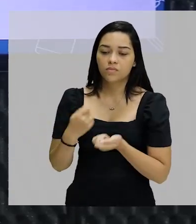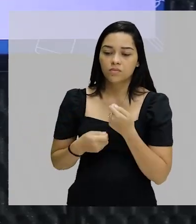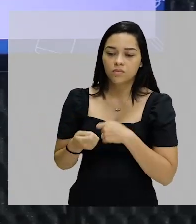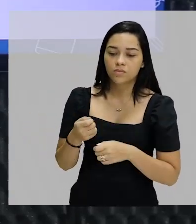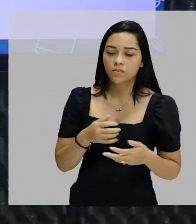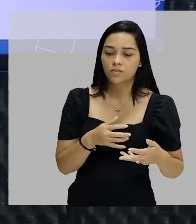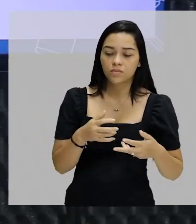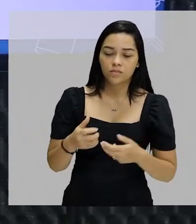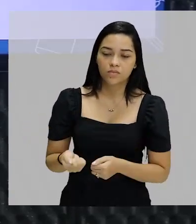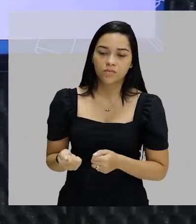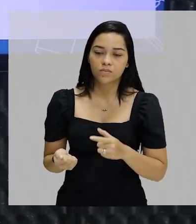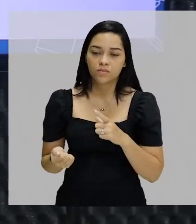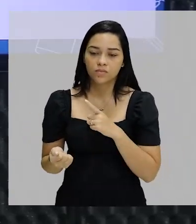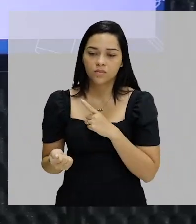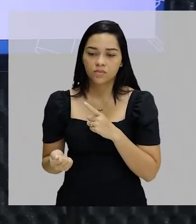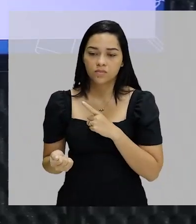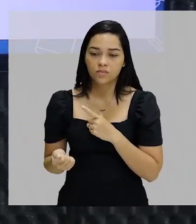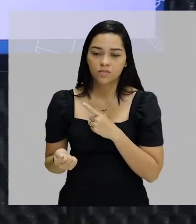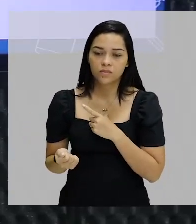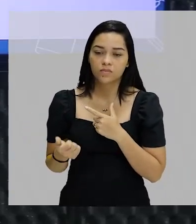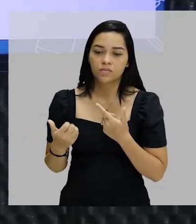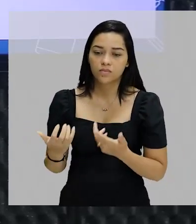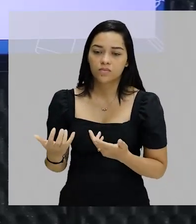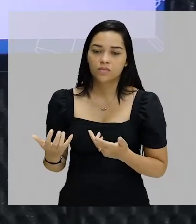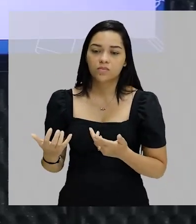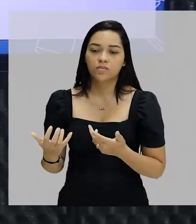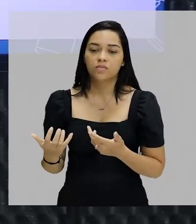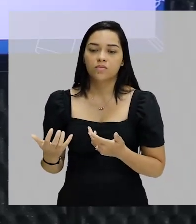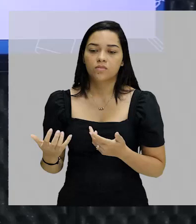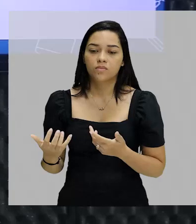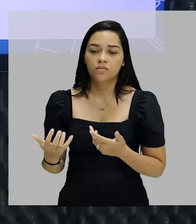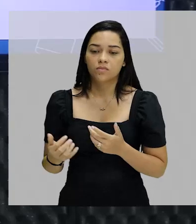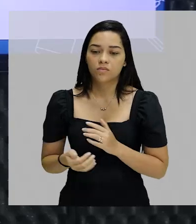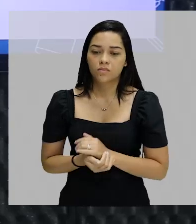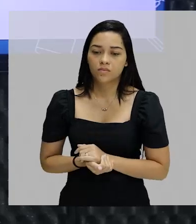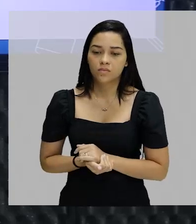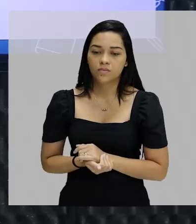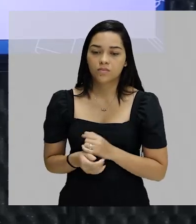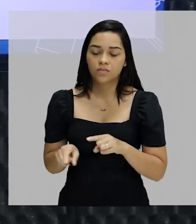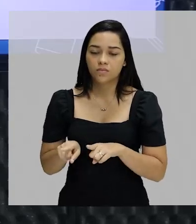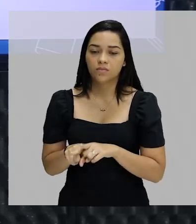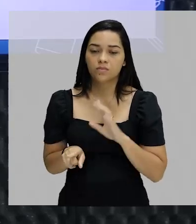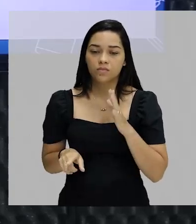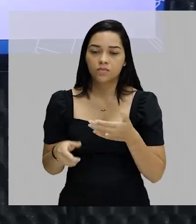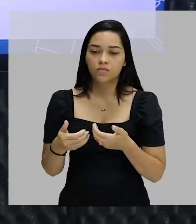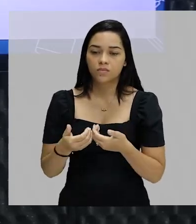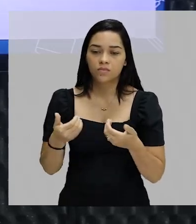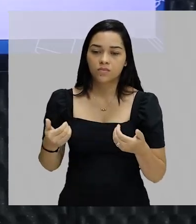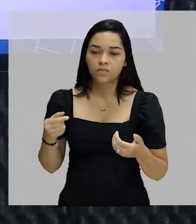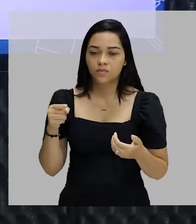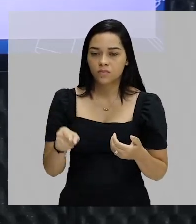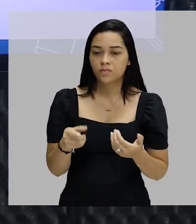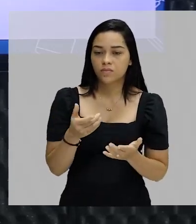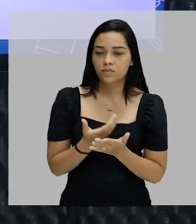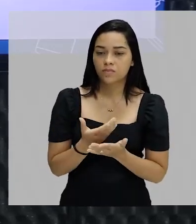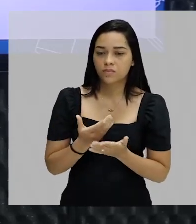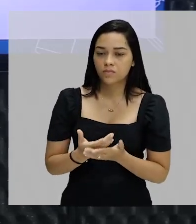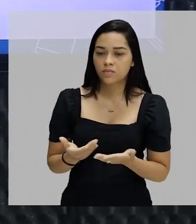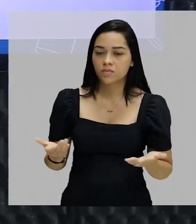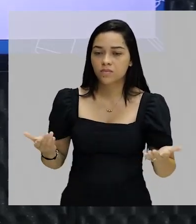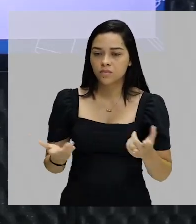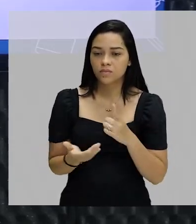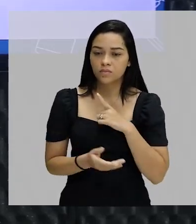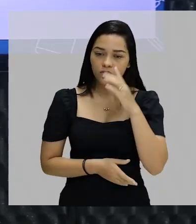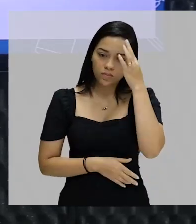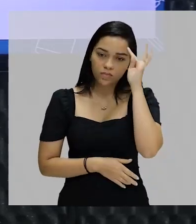mundo, devido à mestiçagem, à miscigenação, segundo esses autores. E aí eu separei para ti, na aula de hoje, uma dessas